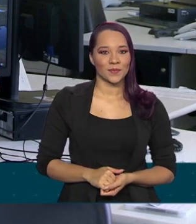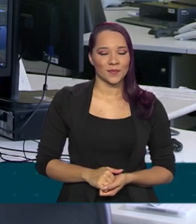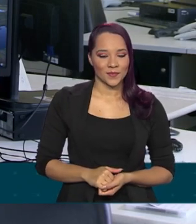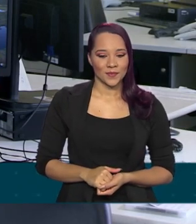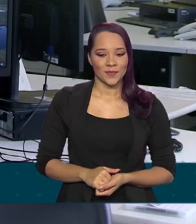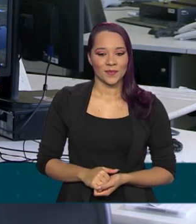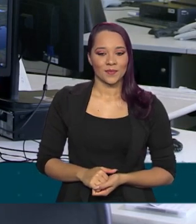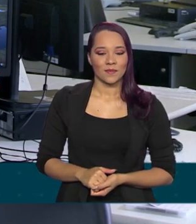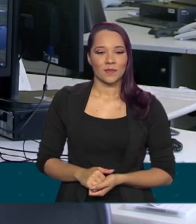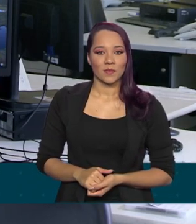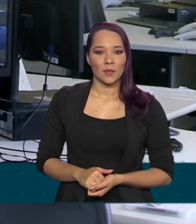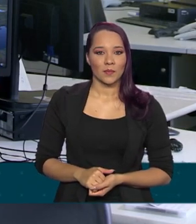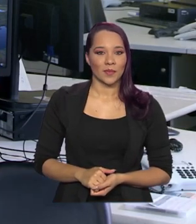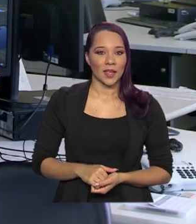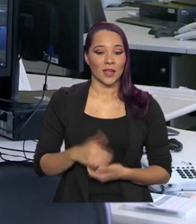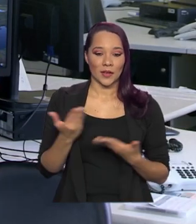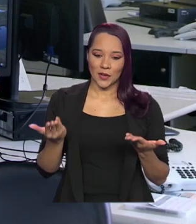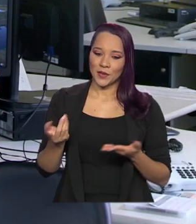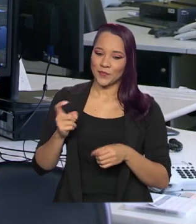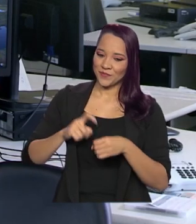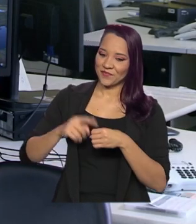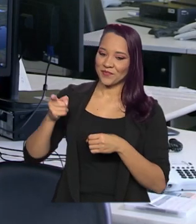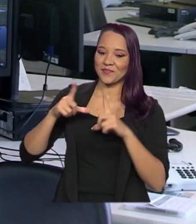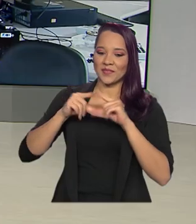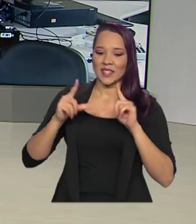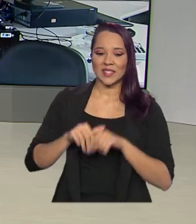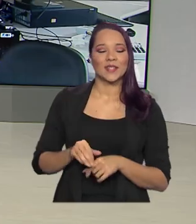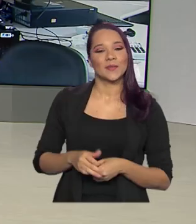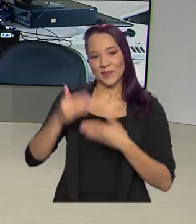.br. Voltamos com você, Renata. Obrigada, Cláudia.